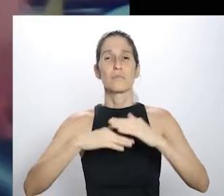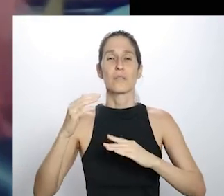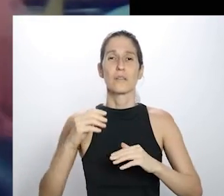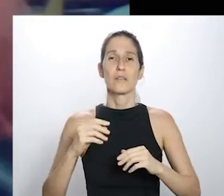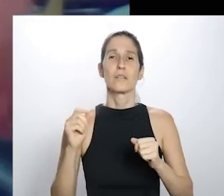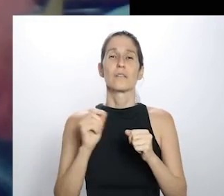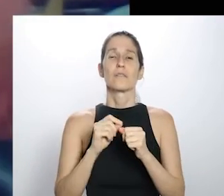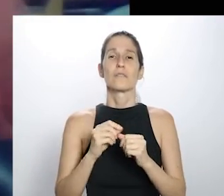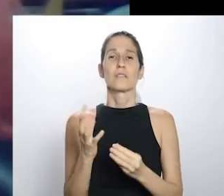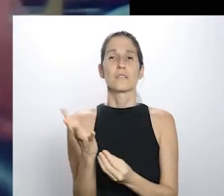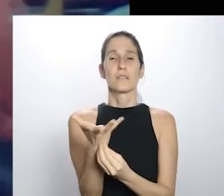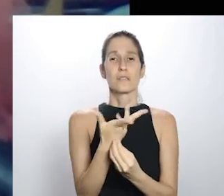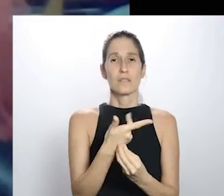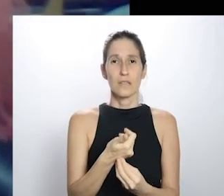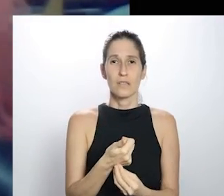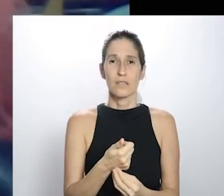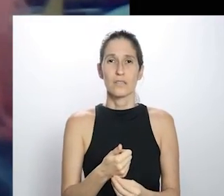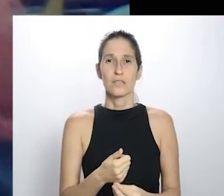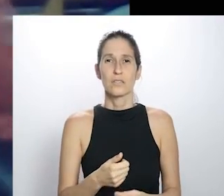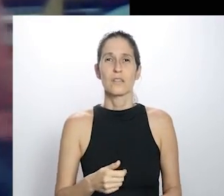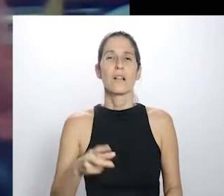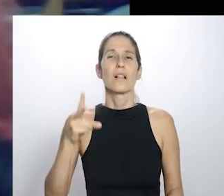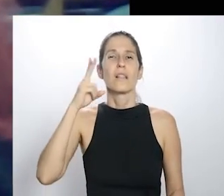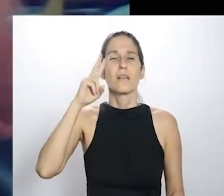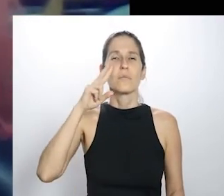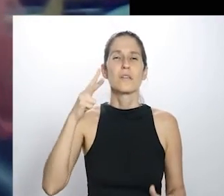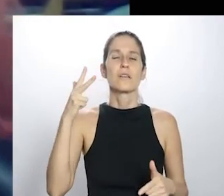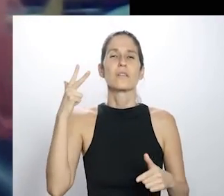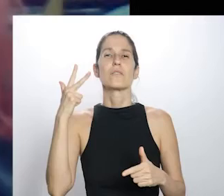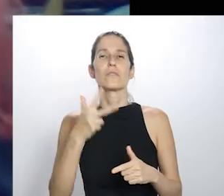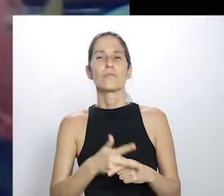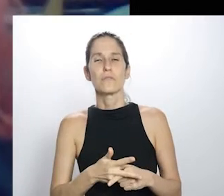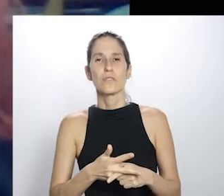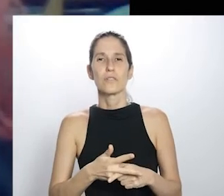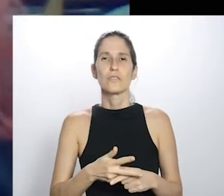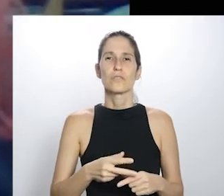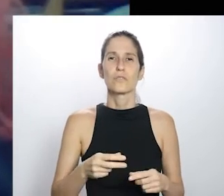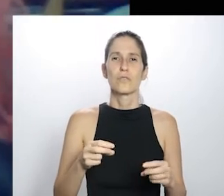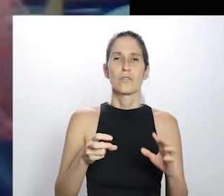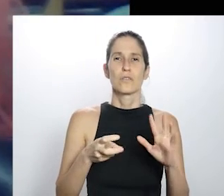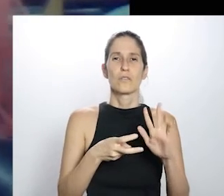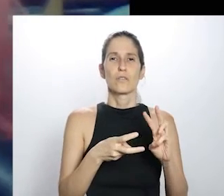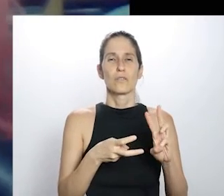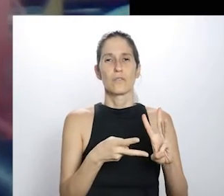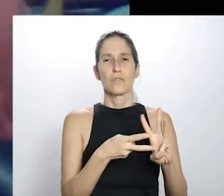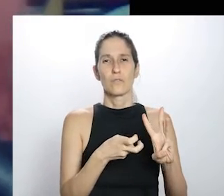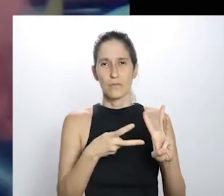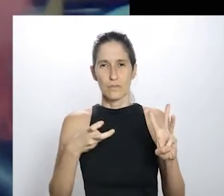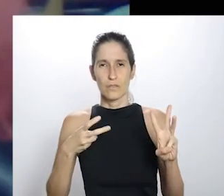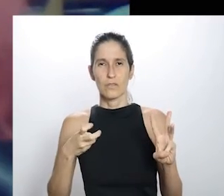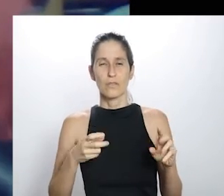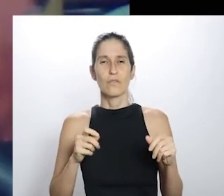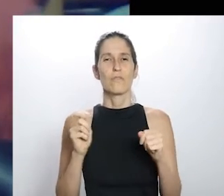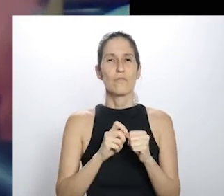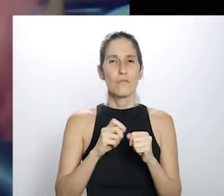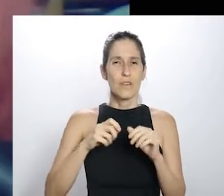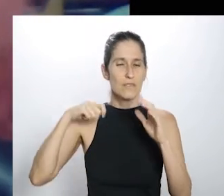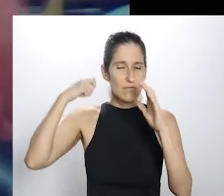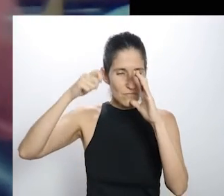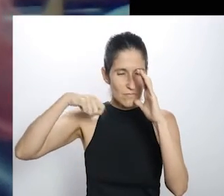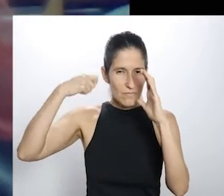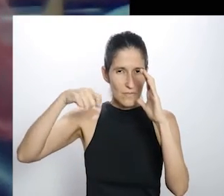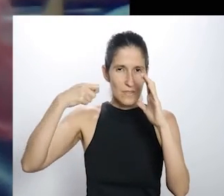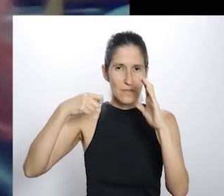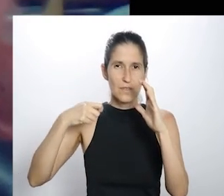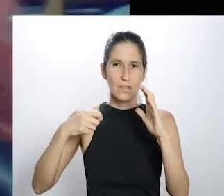que tem feito. Eu lembrei agora do vídeo dos Funiô, maravilhoso, que o André produziu, que é a coisa mais linda. Eu sempre ponho para as